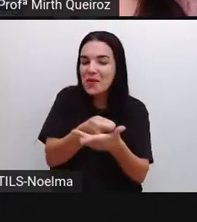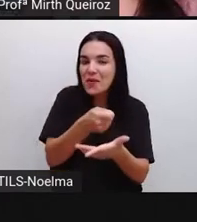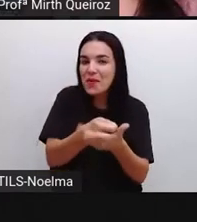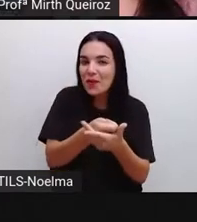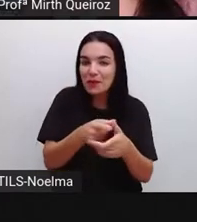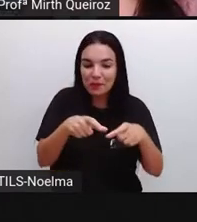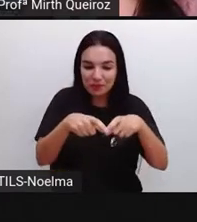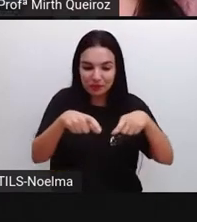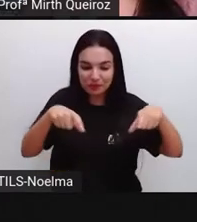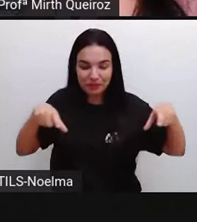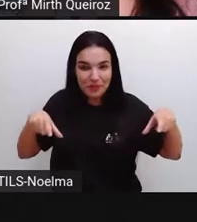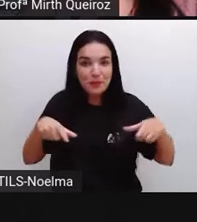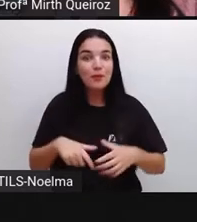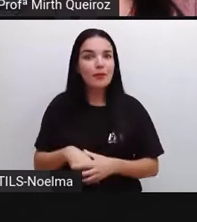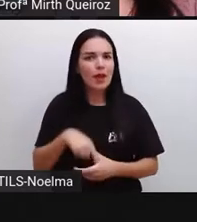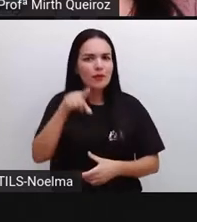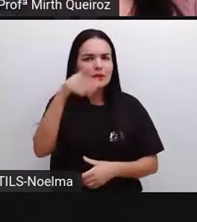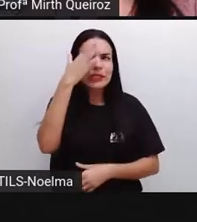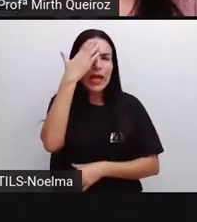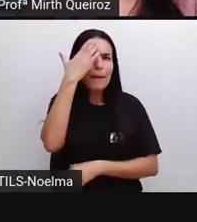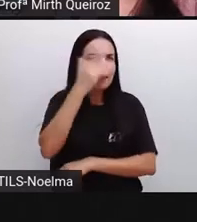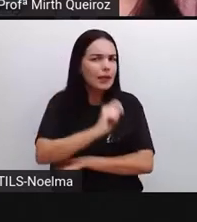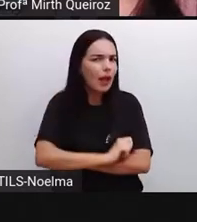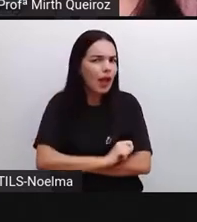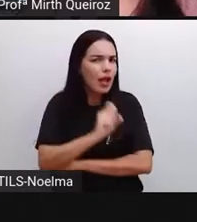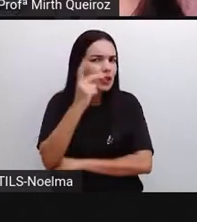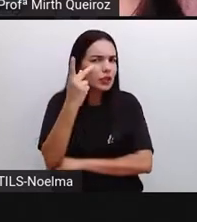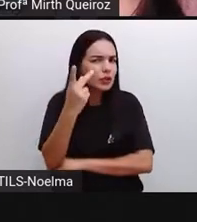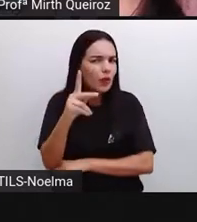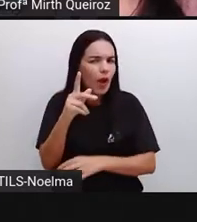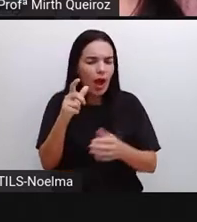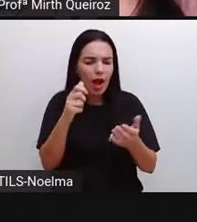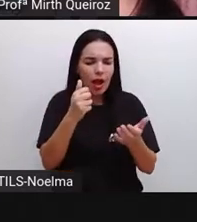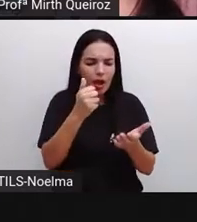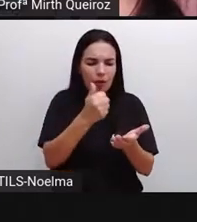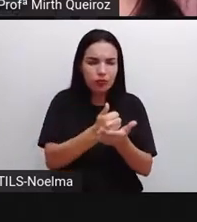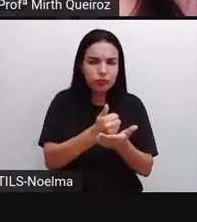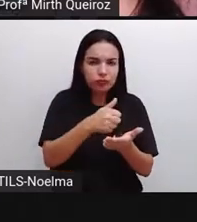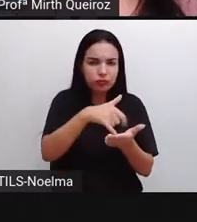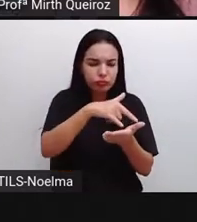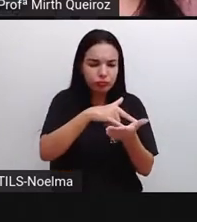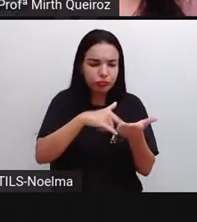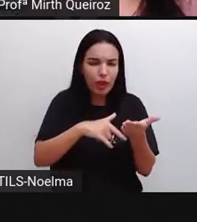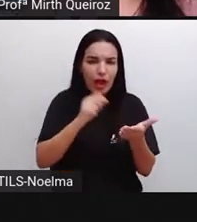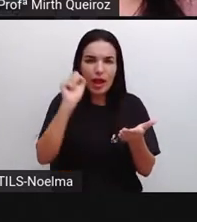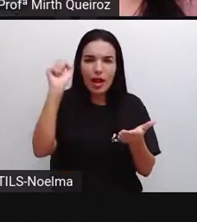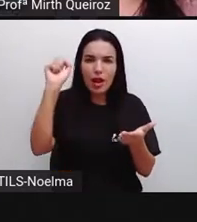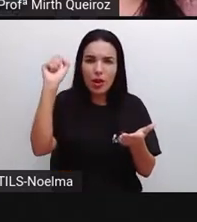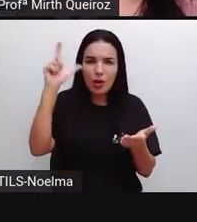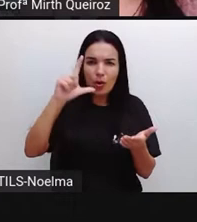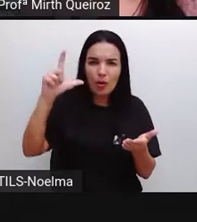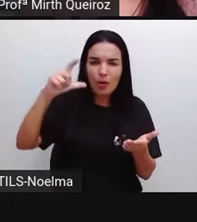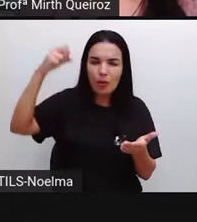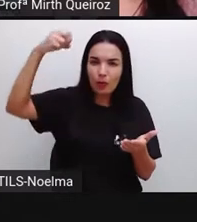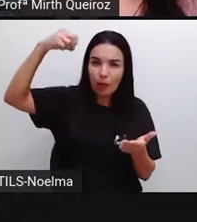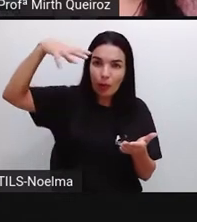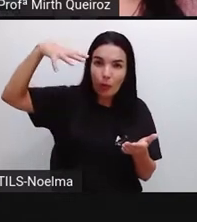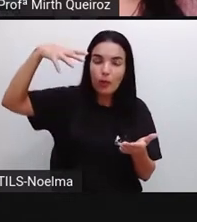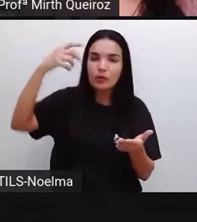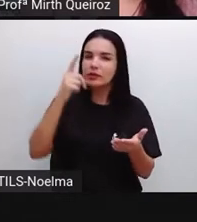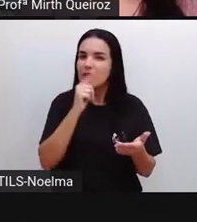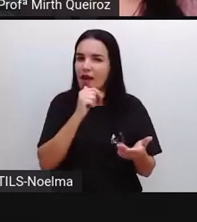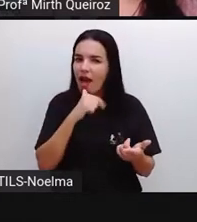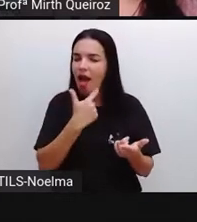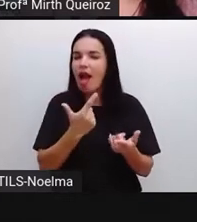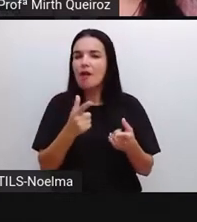sabia que a conta de água de vocês, conta de luz, boleto, também é um gênero textual? É sim um